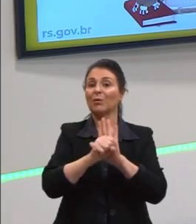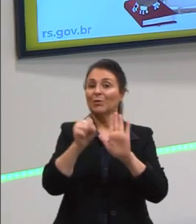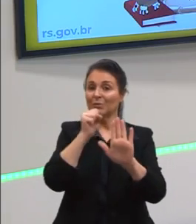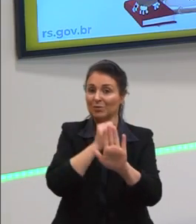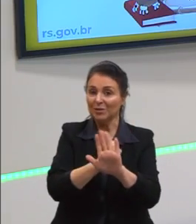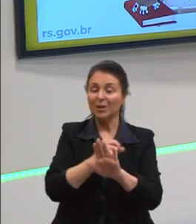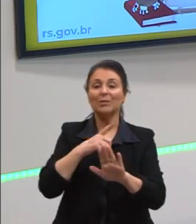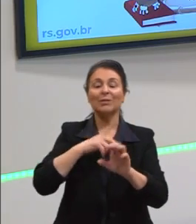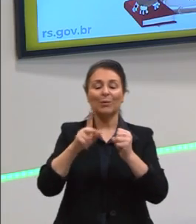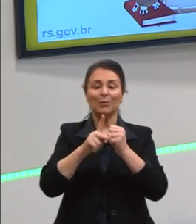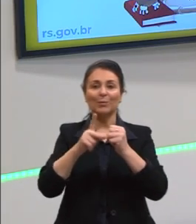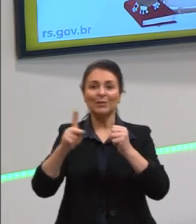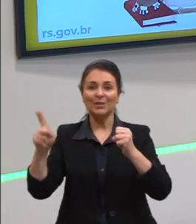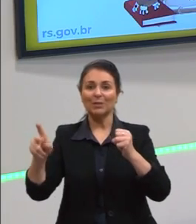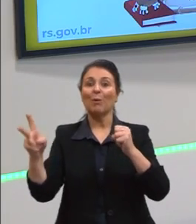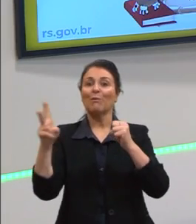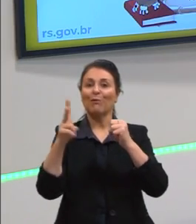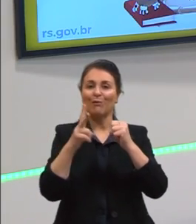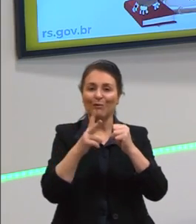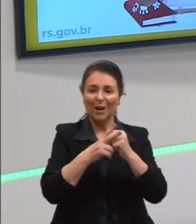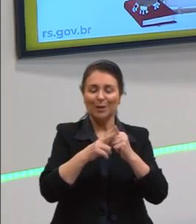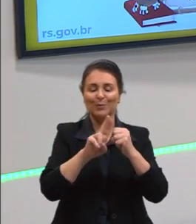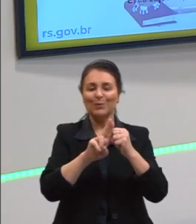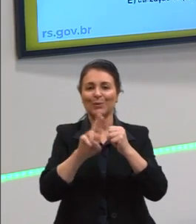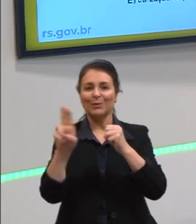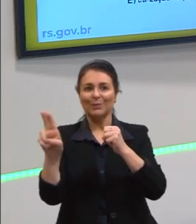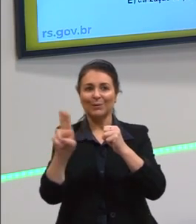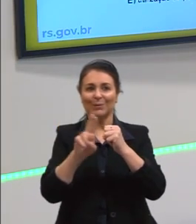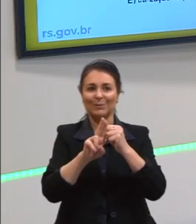um predicado verbo nominal.